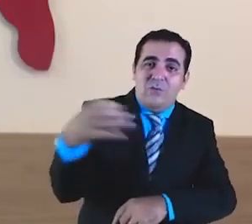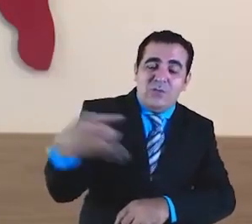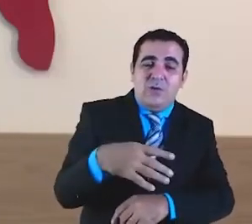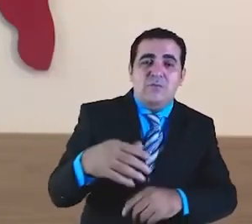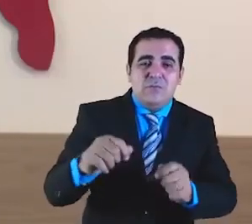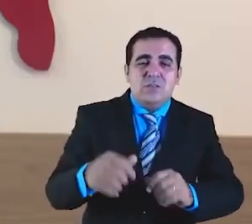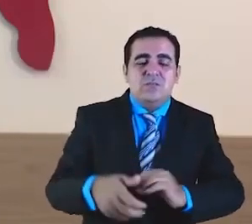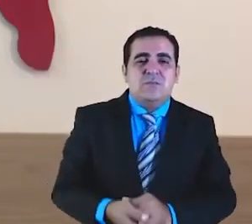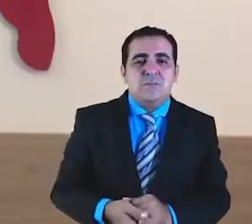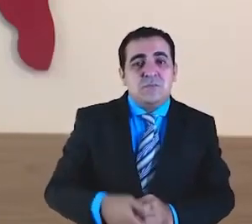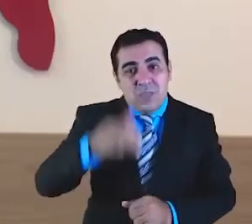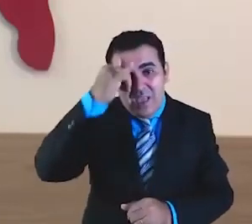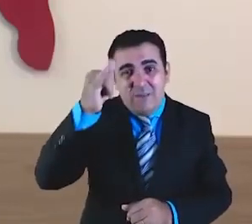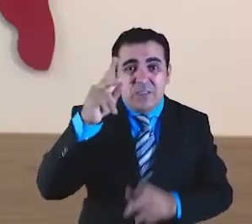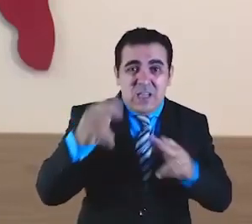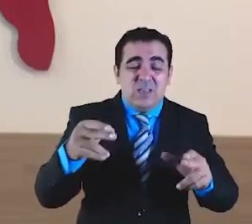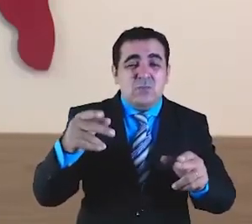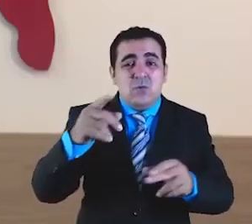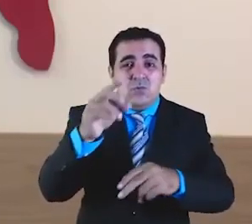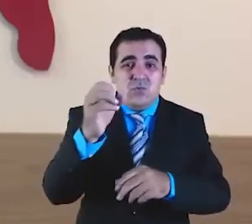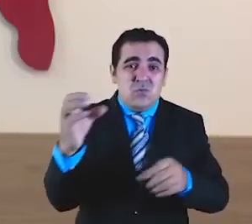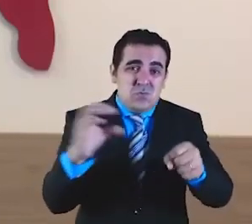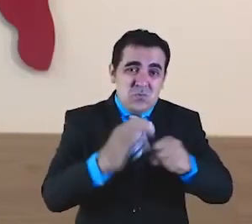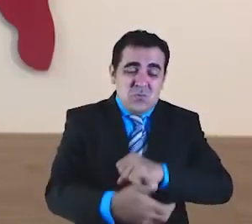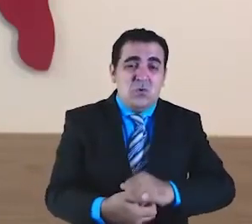ocupação, observando as normas sanitárias.